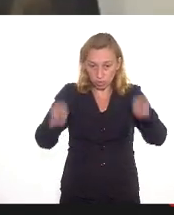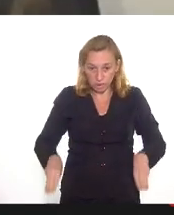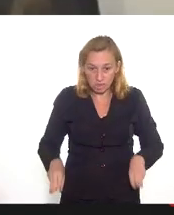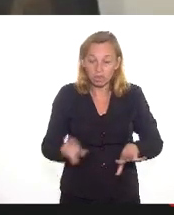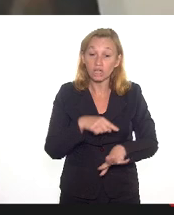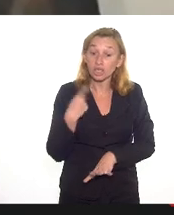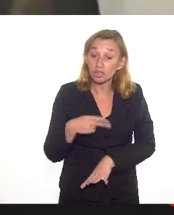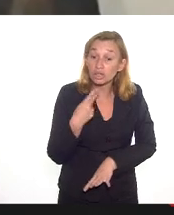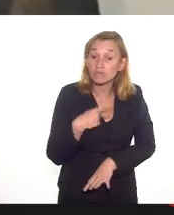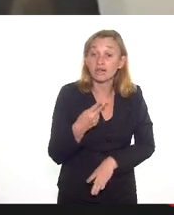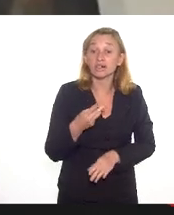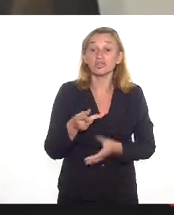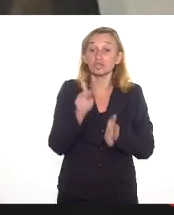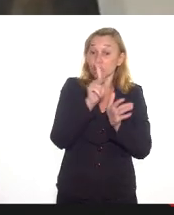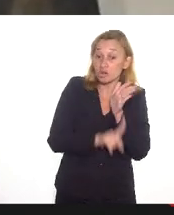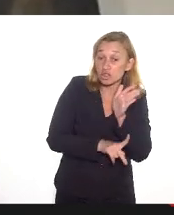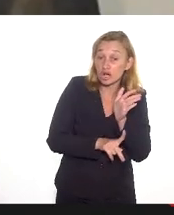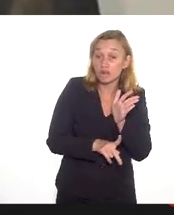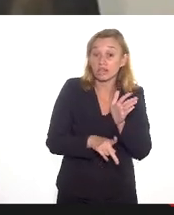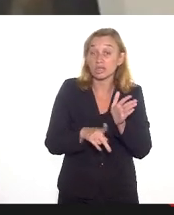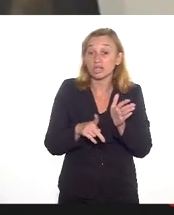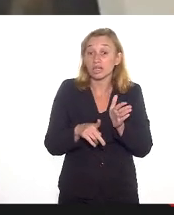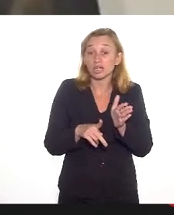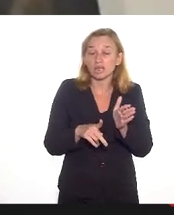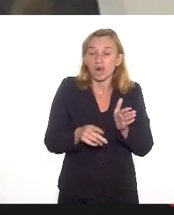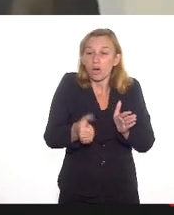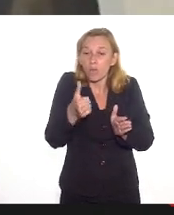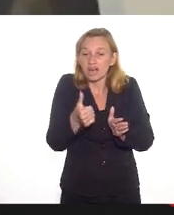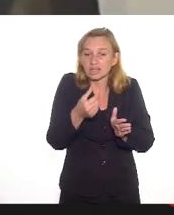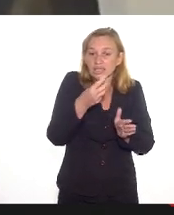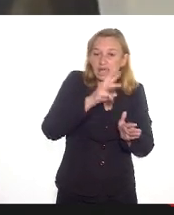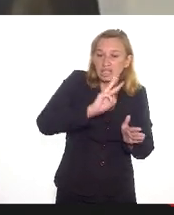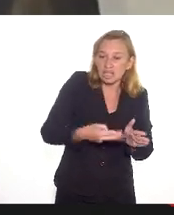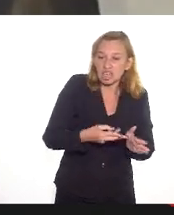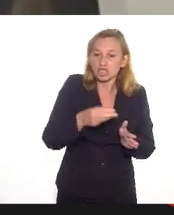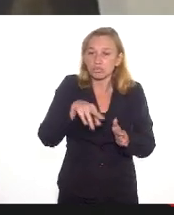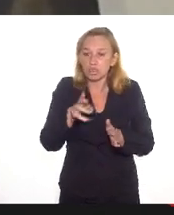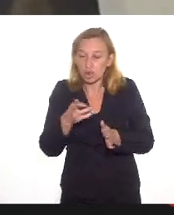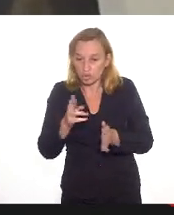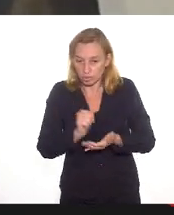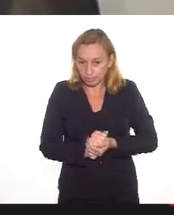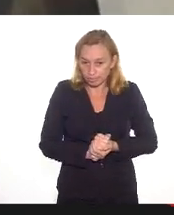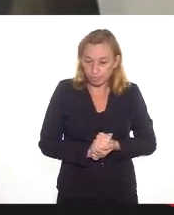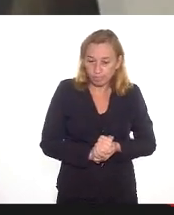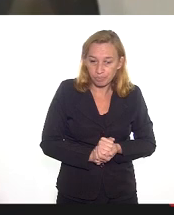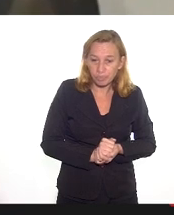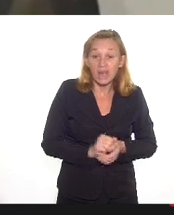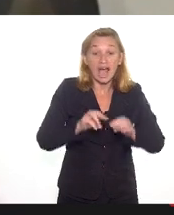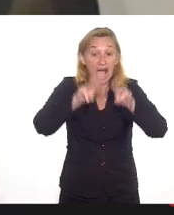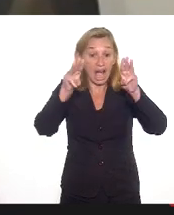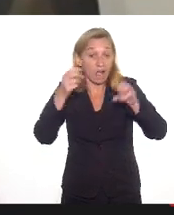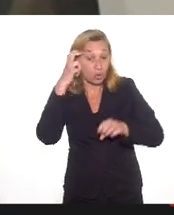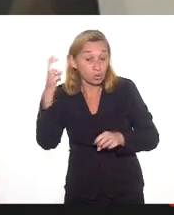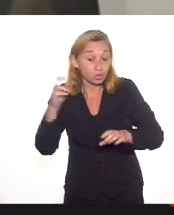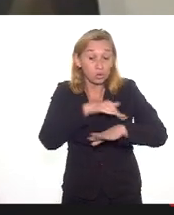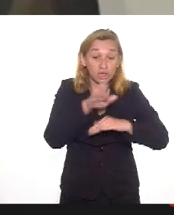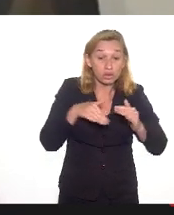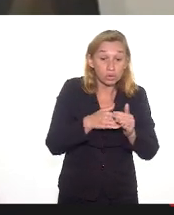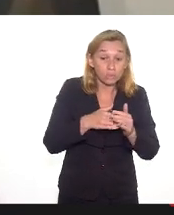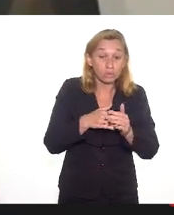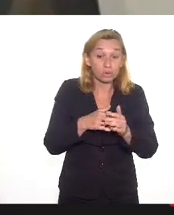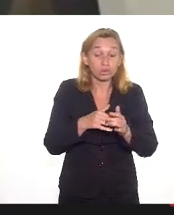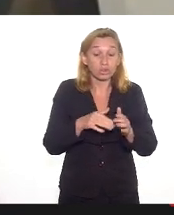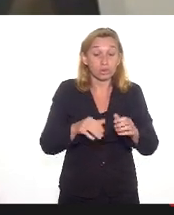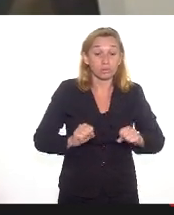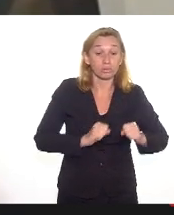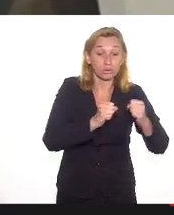estamos falando de projetos que vão a um teto de quase 3 milhões. a cultura em todas as suas esferas do poder